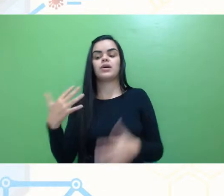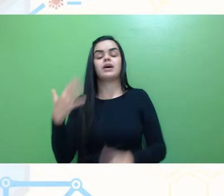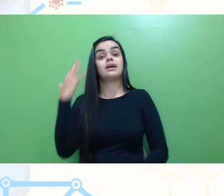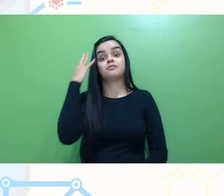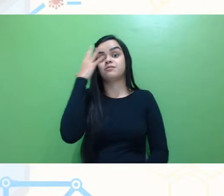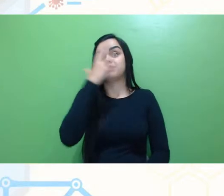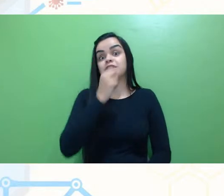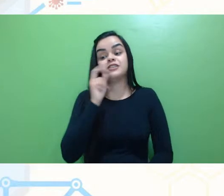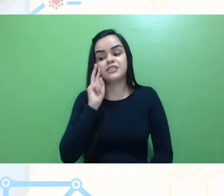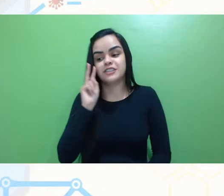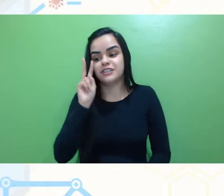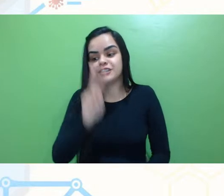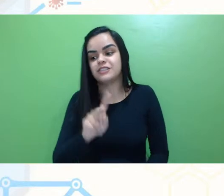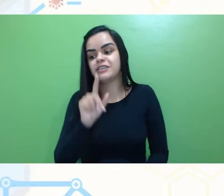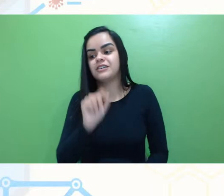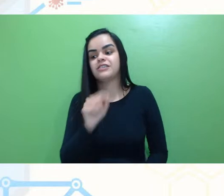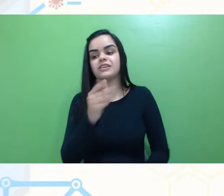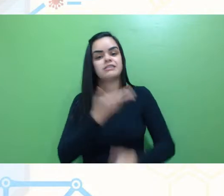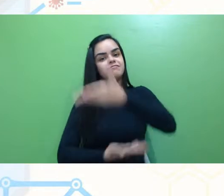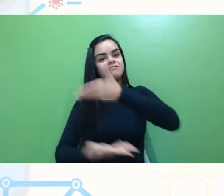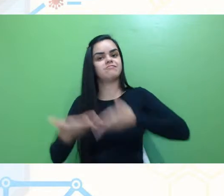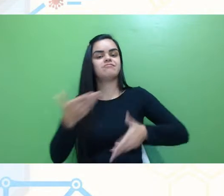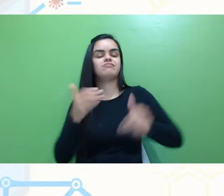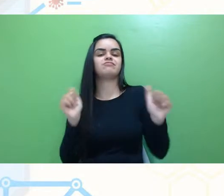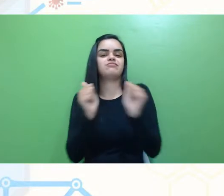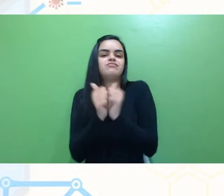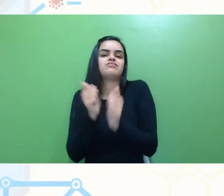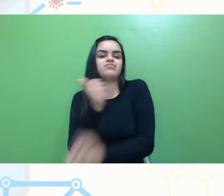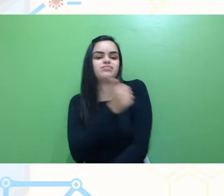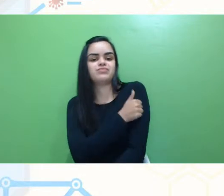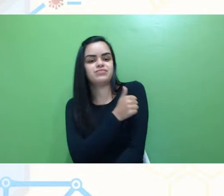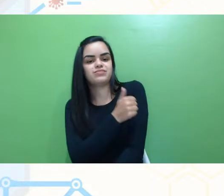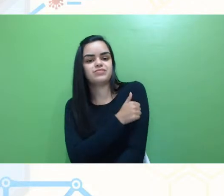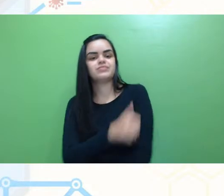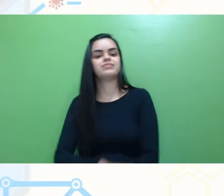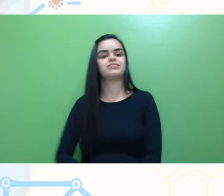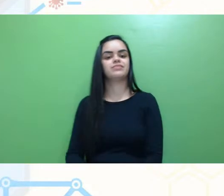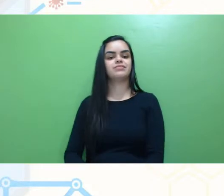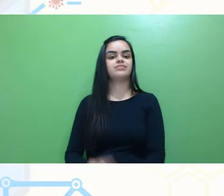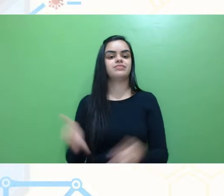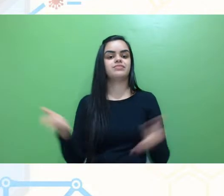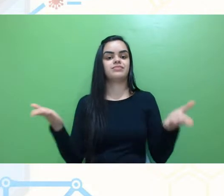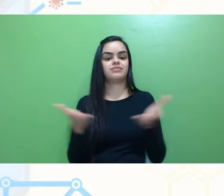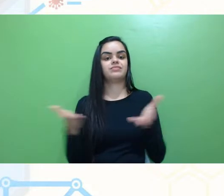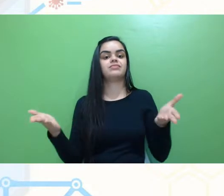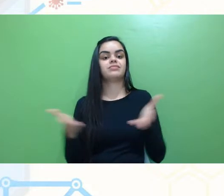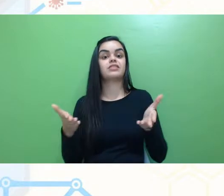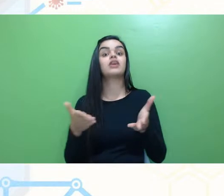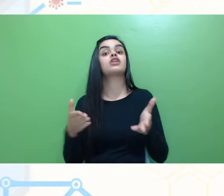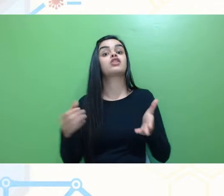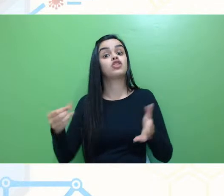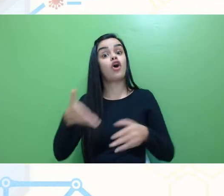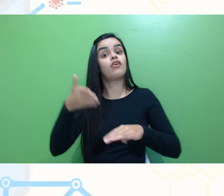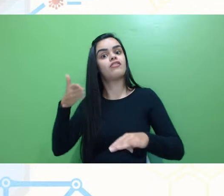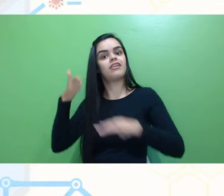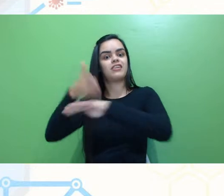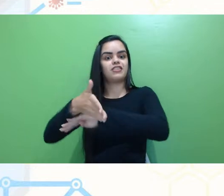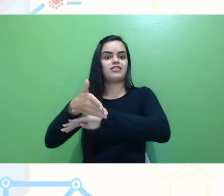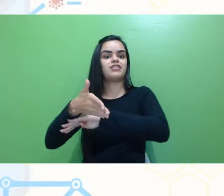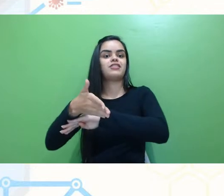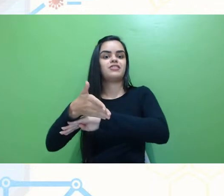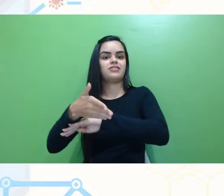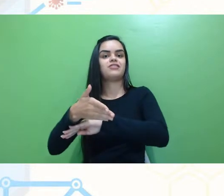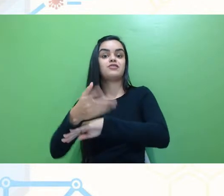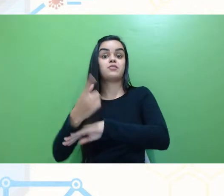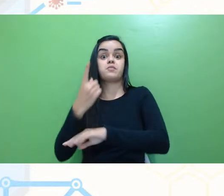envolvimento dos nossos estudantes, né, seja da turma atual que acabou de ingressar, né, o